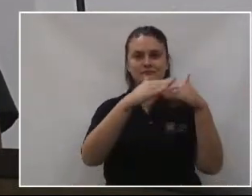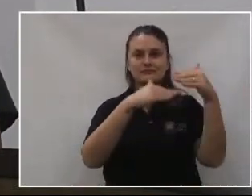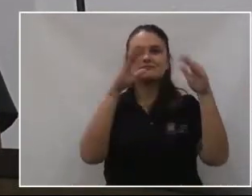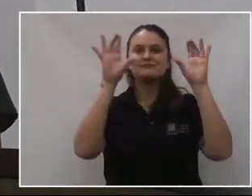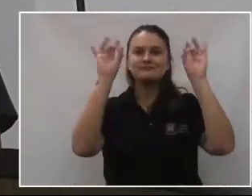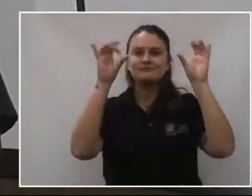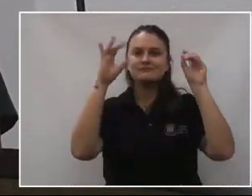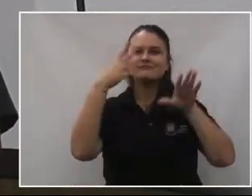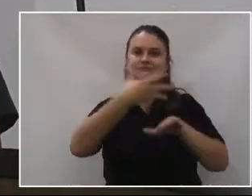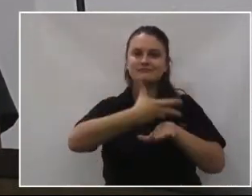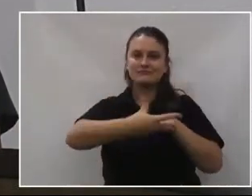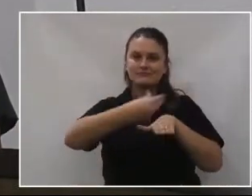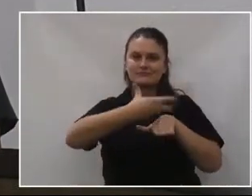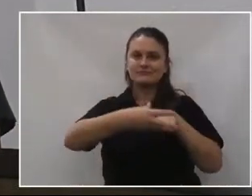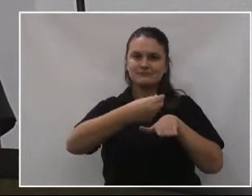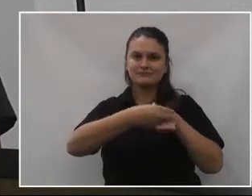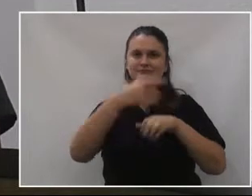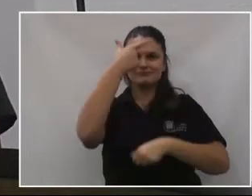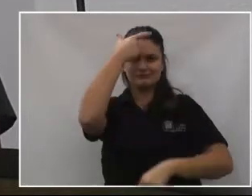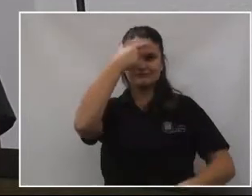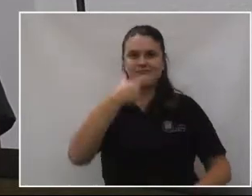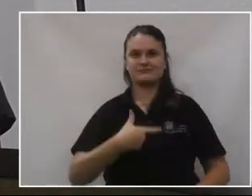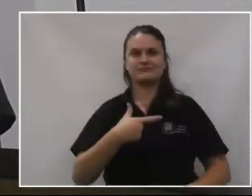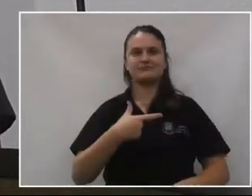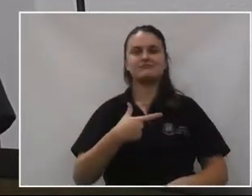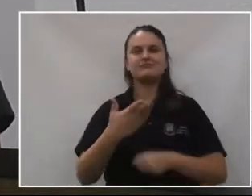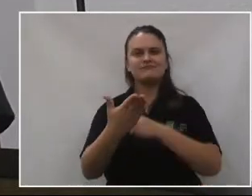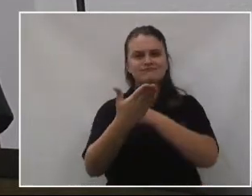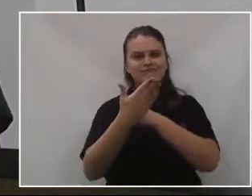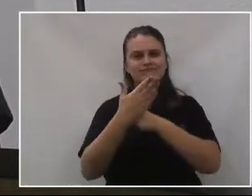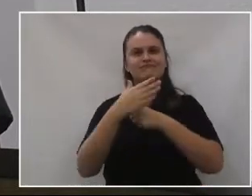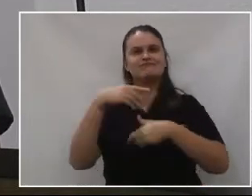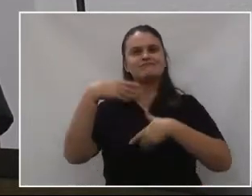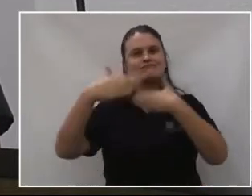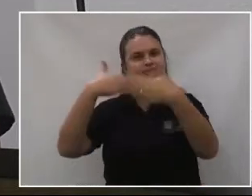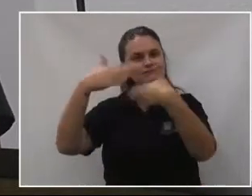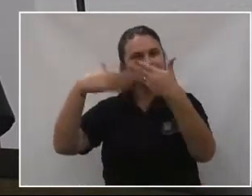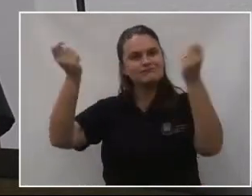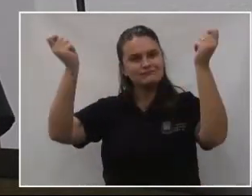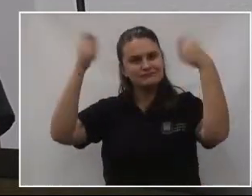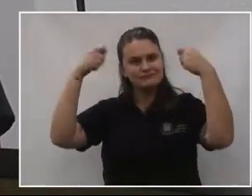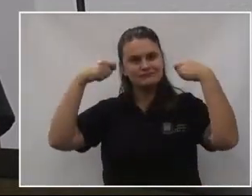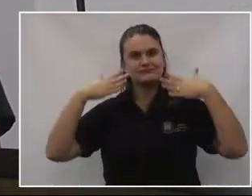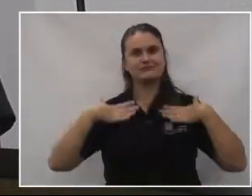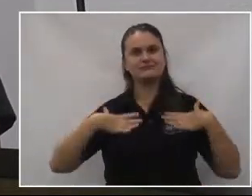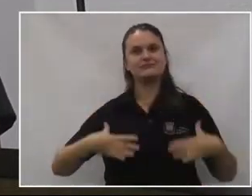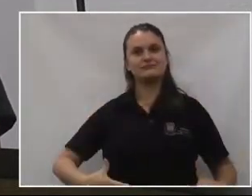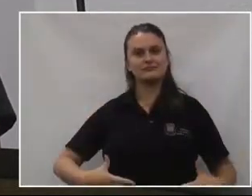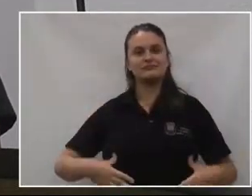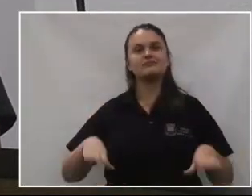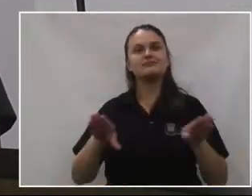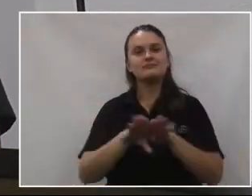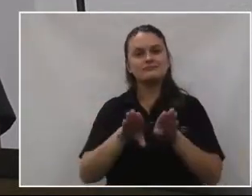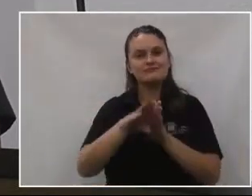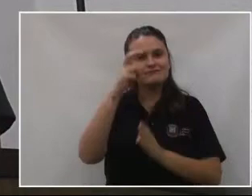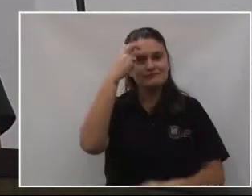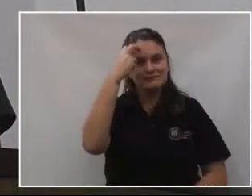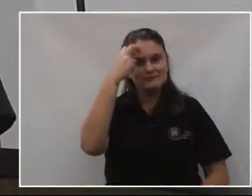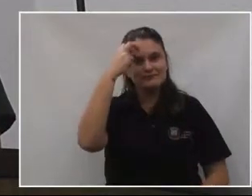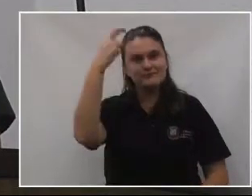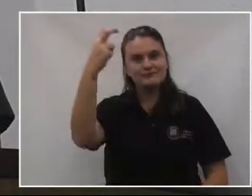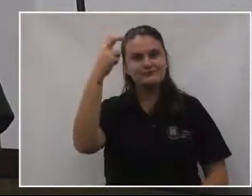de caráter, ajudando-os a realizar suas plenas potencialidades físicas, intelectuais,